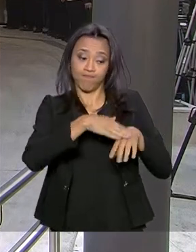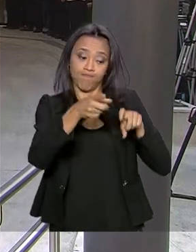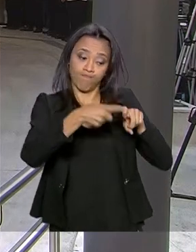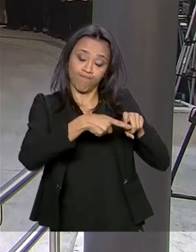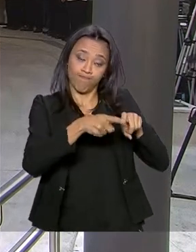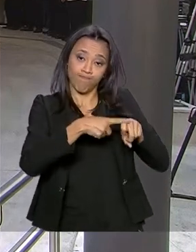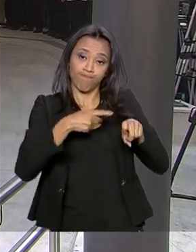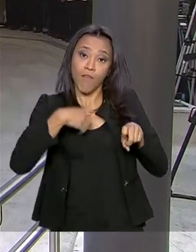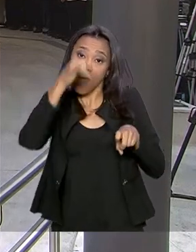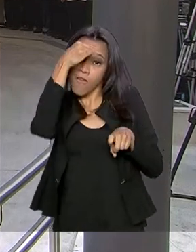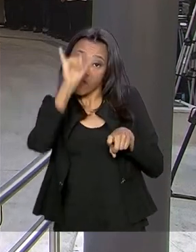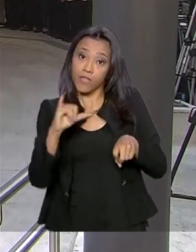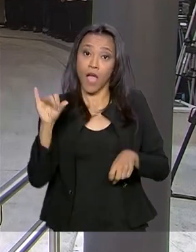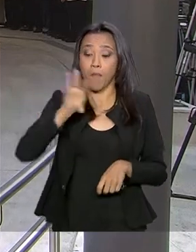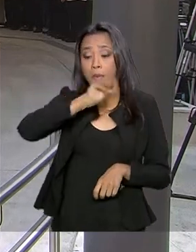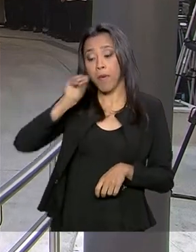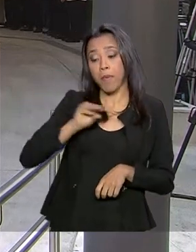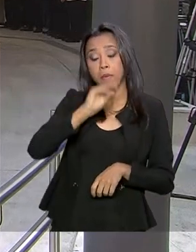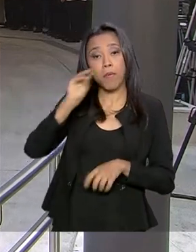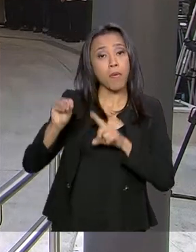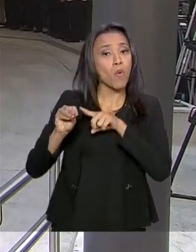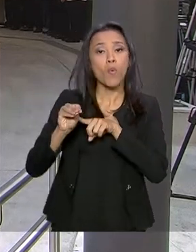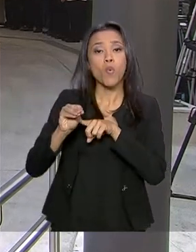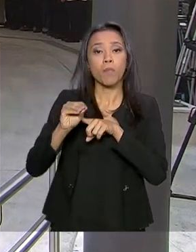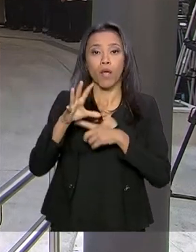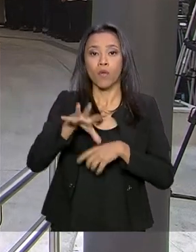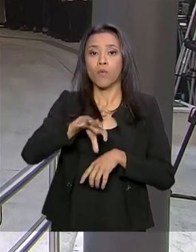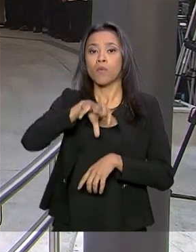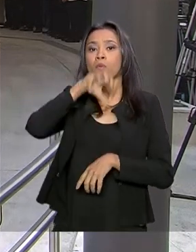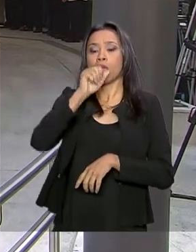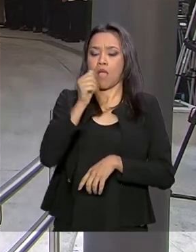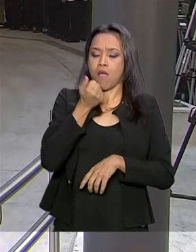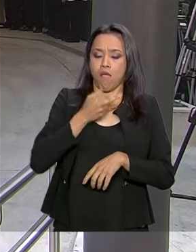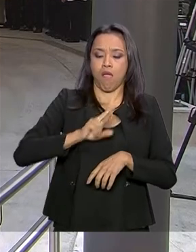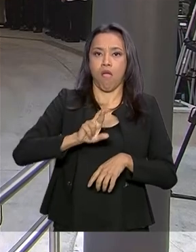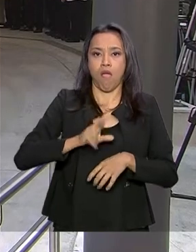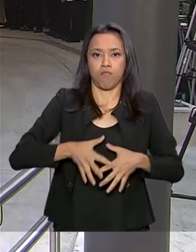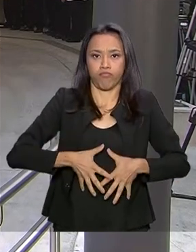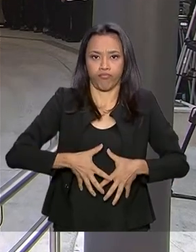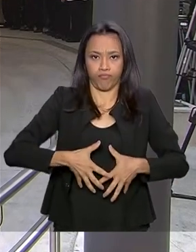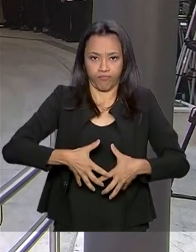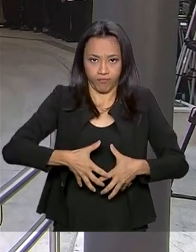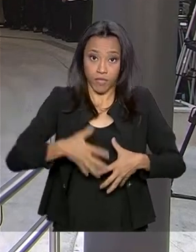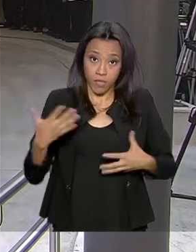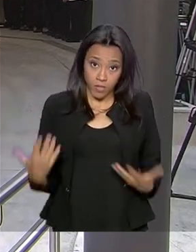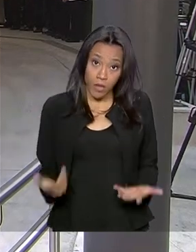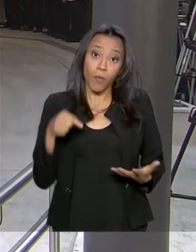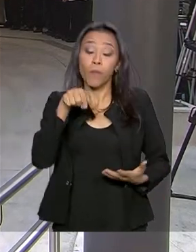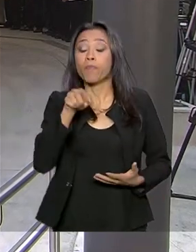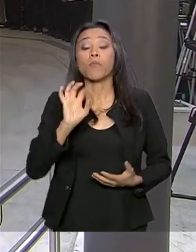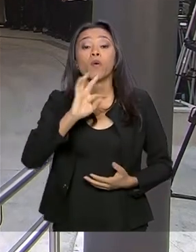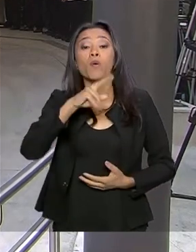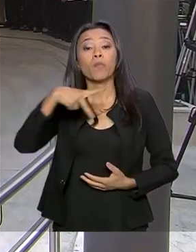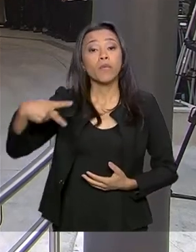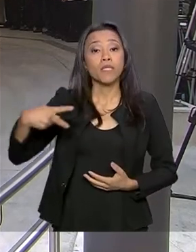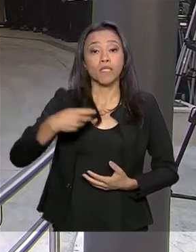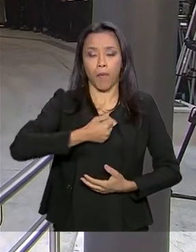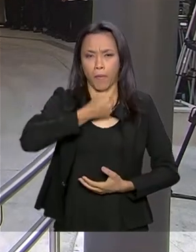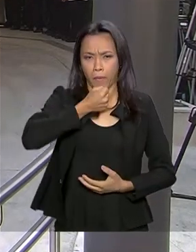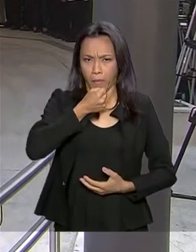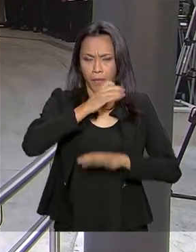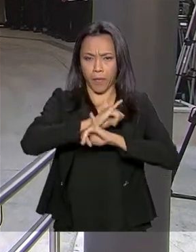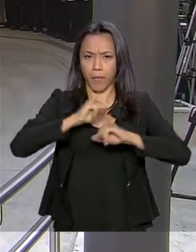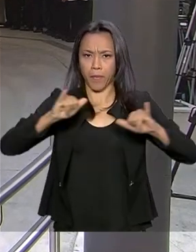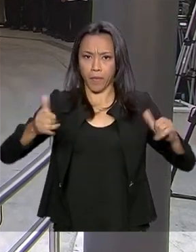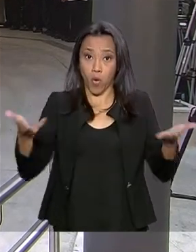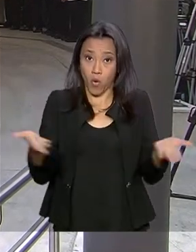evitar falar para prevenir o acúmulo de gases. Mas o porta-voz da presidência da República, Otávio Rego Barros, em entrevista